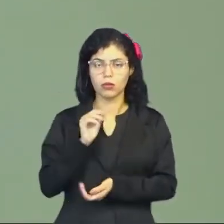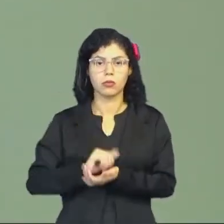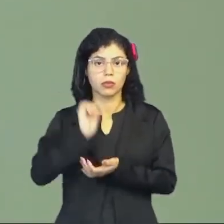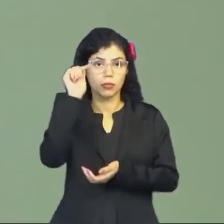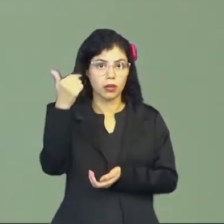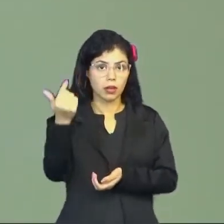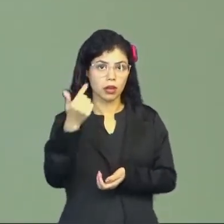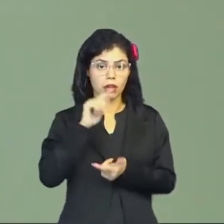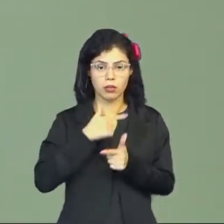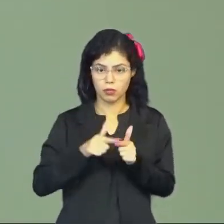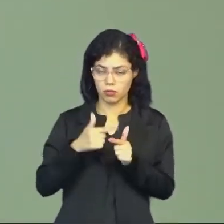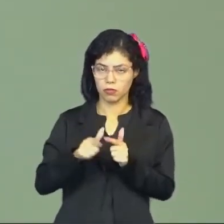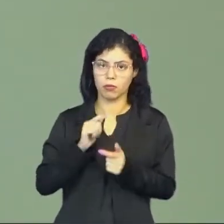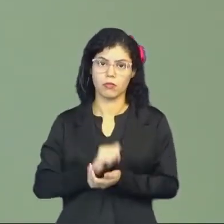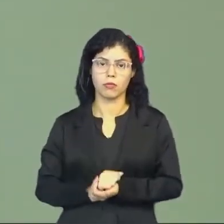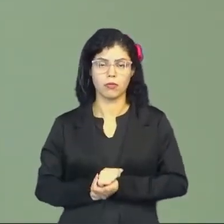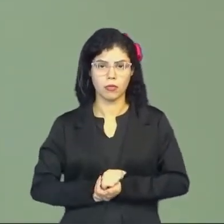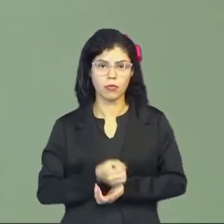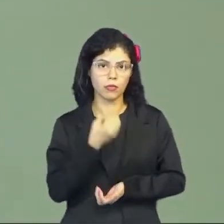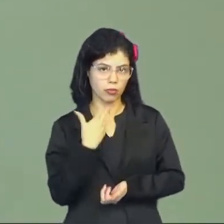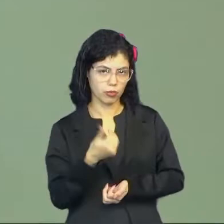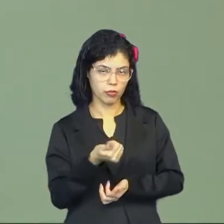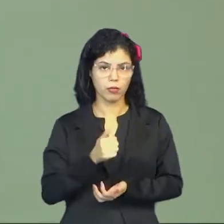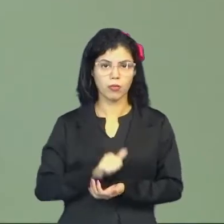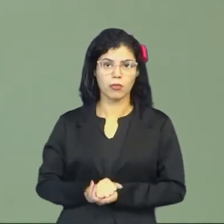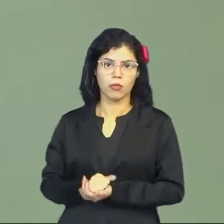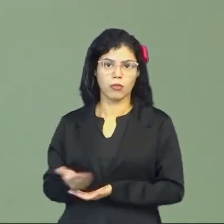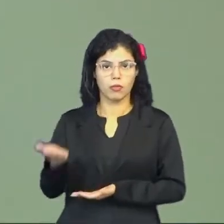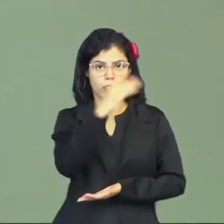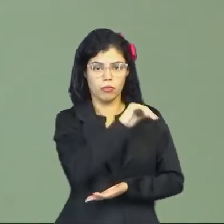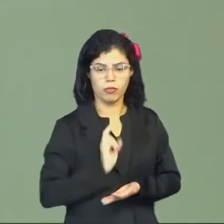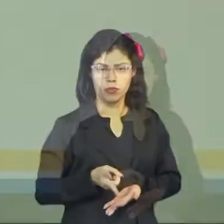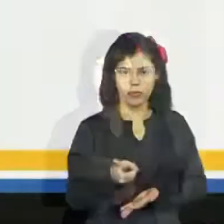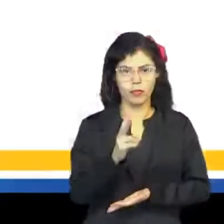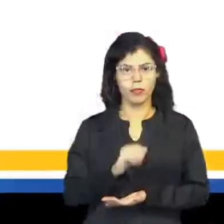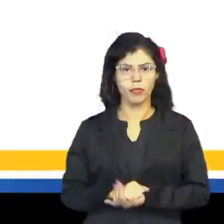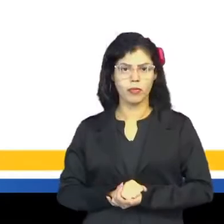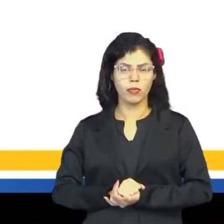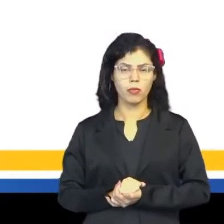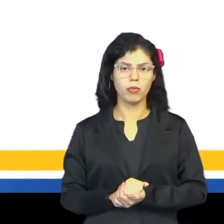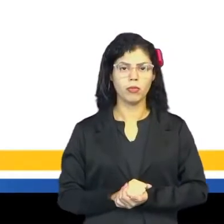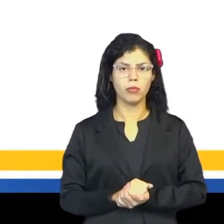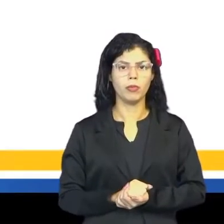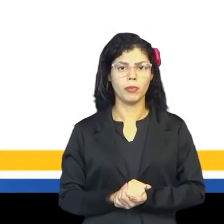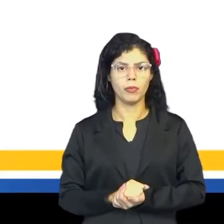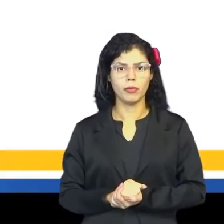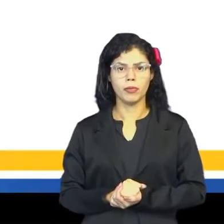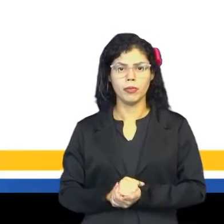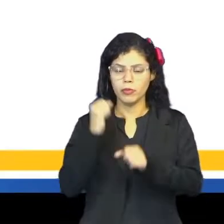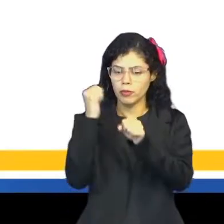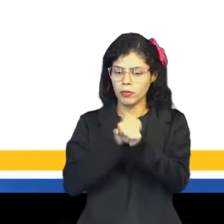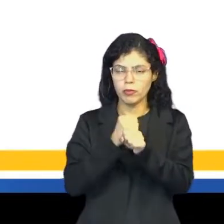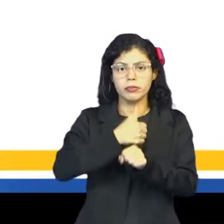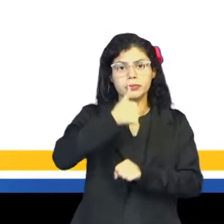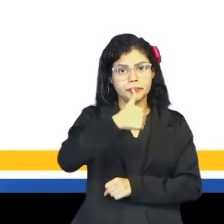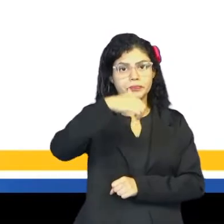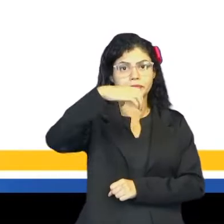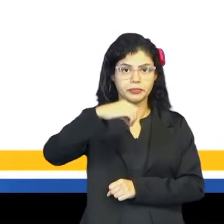para aquelas situações, tá? Então, vamos lá, continuando. No ano de